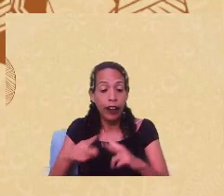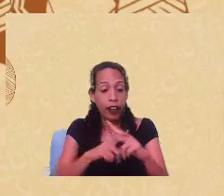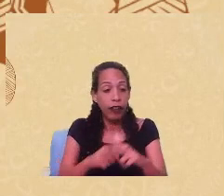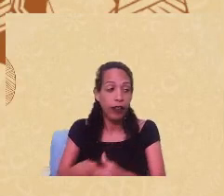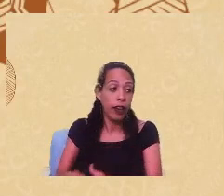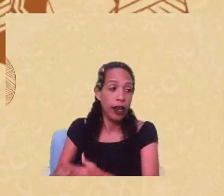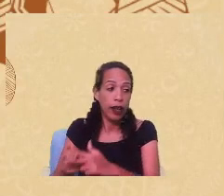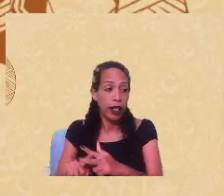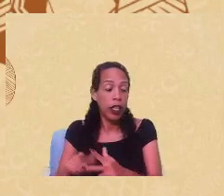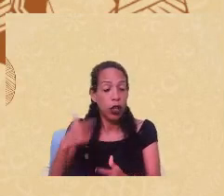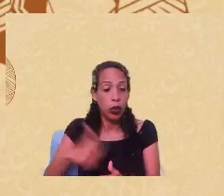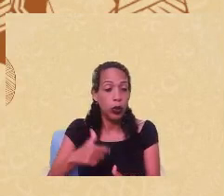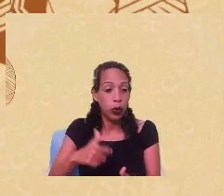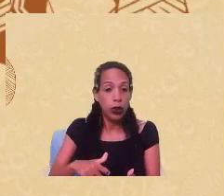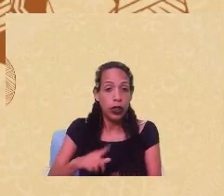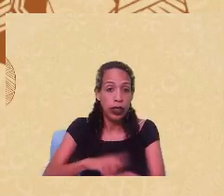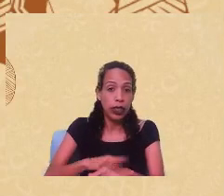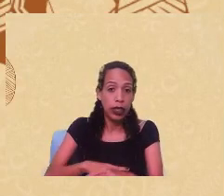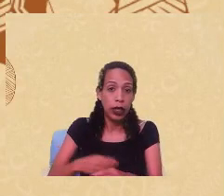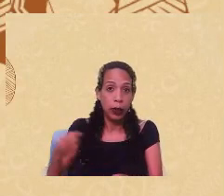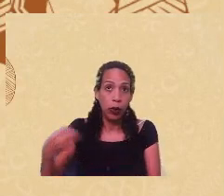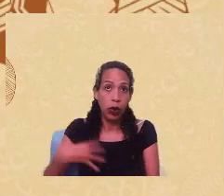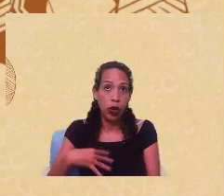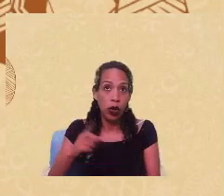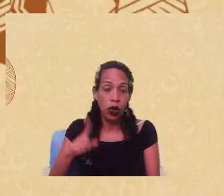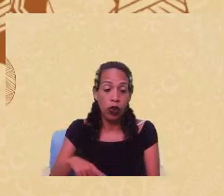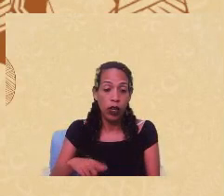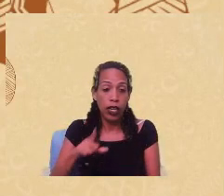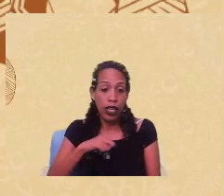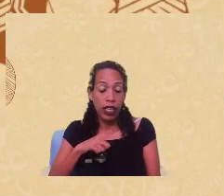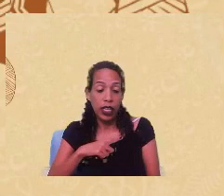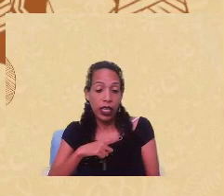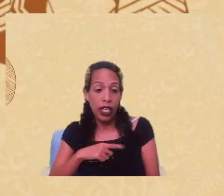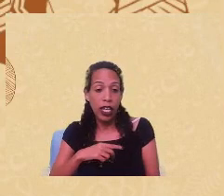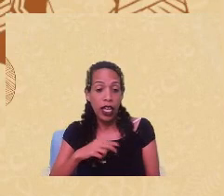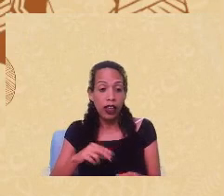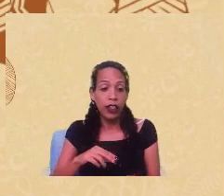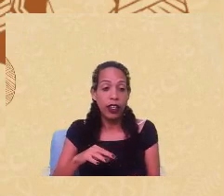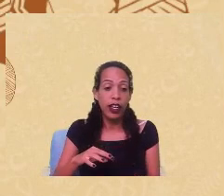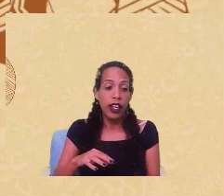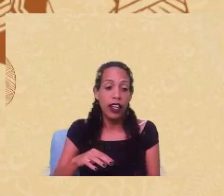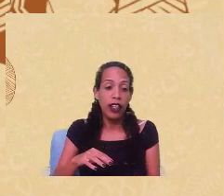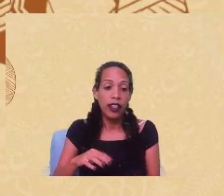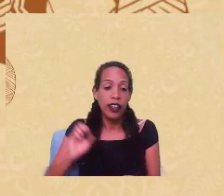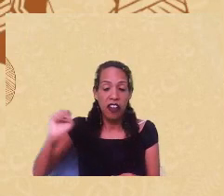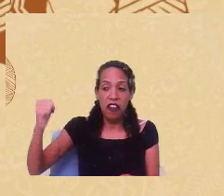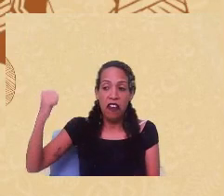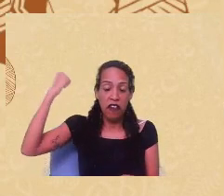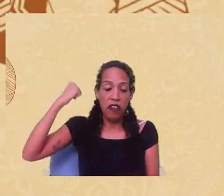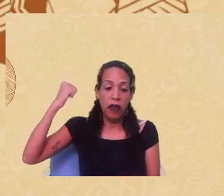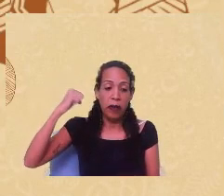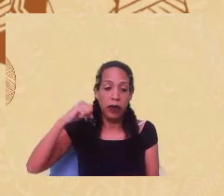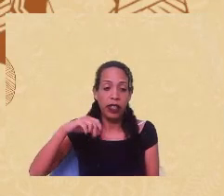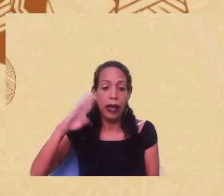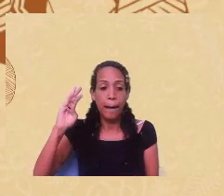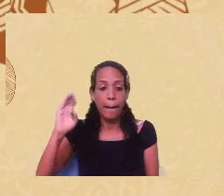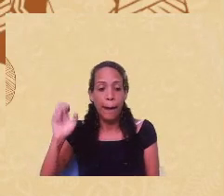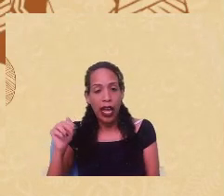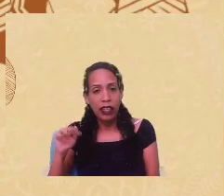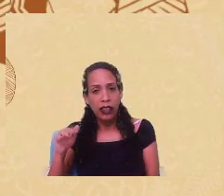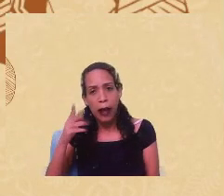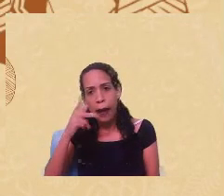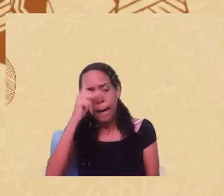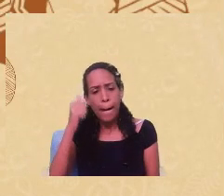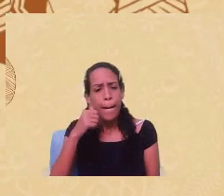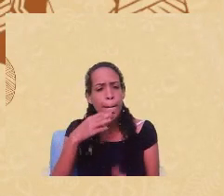num tempo mais recente, nós temos historicamente feministas como Lélia Gonzalez, Sueli Carneiro, Beatriz Nascimento, Luísa